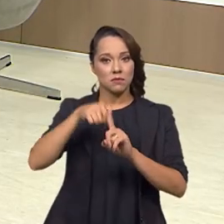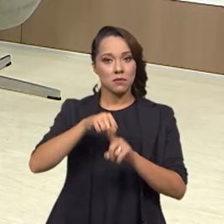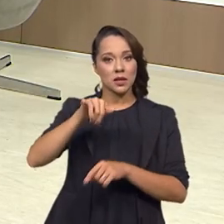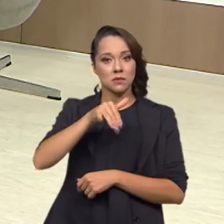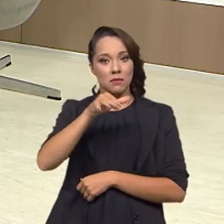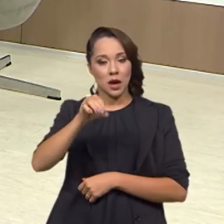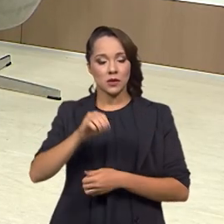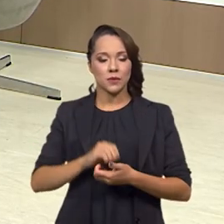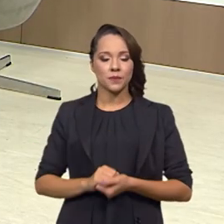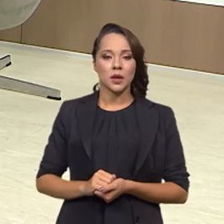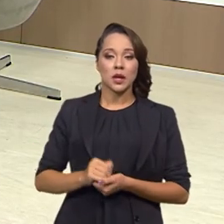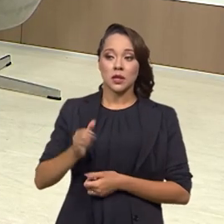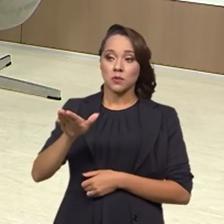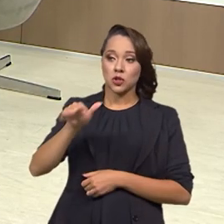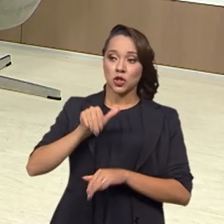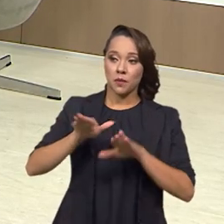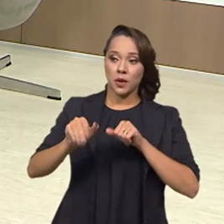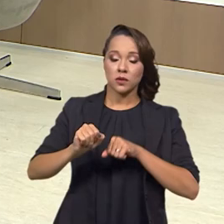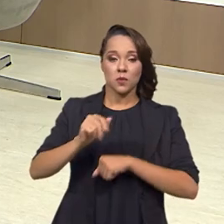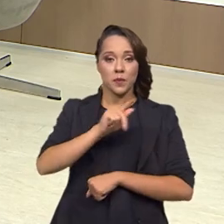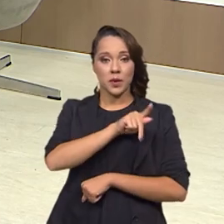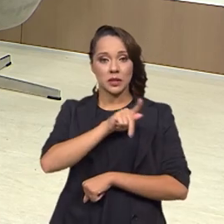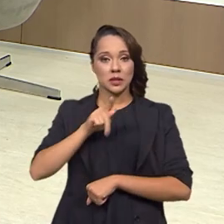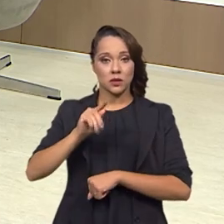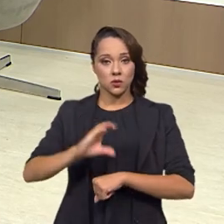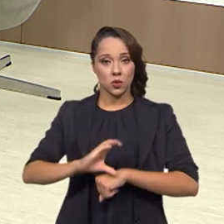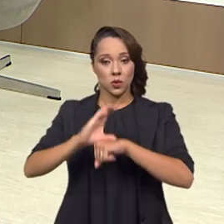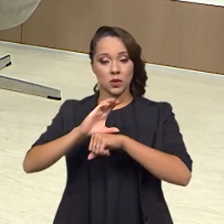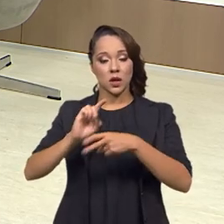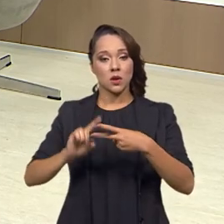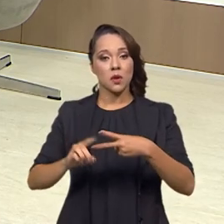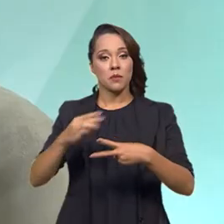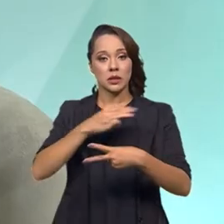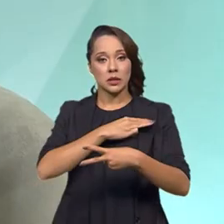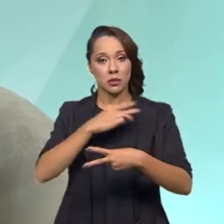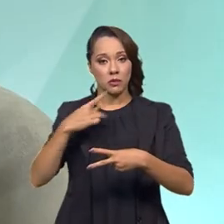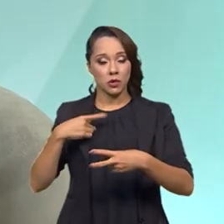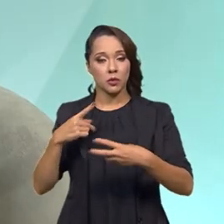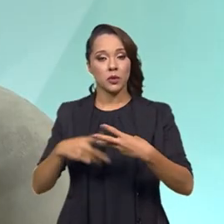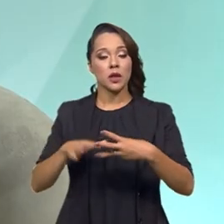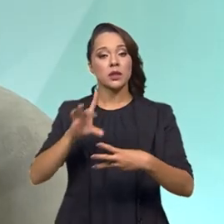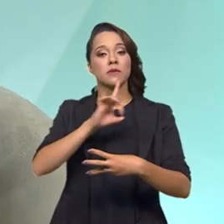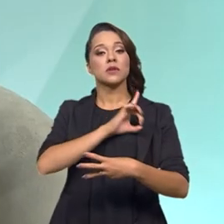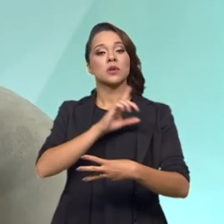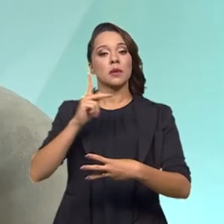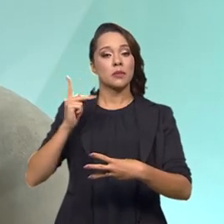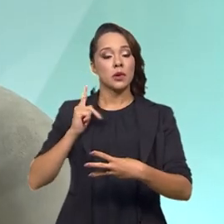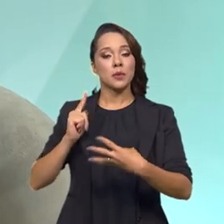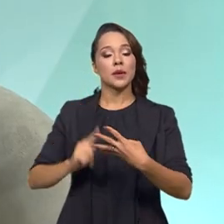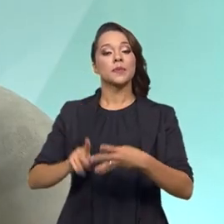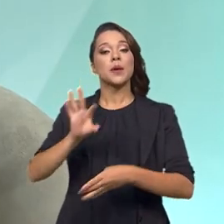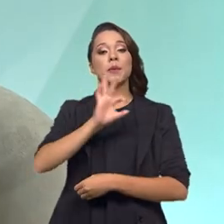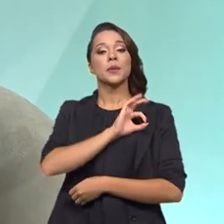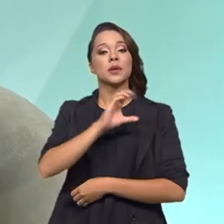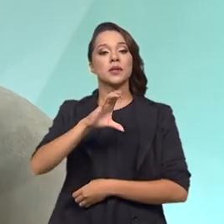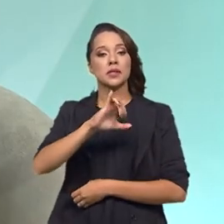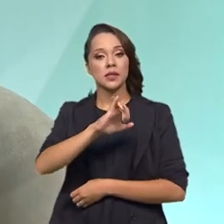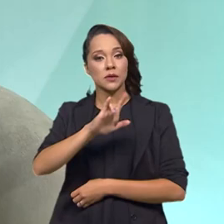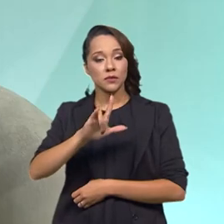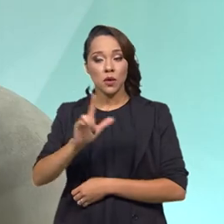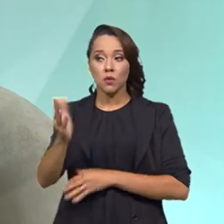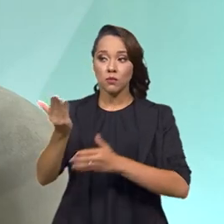presidentes estaduais de conselho, Ministério Público, Defensoria Pública, Polícia Civil, para que possamos